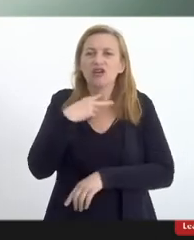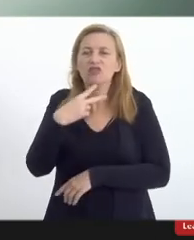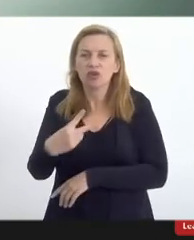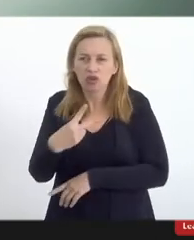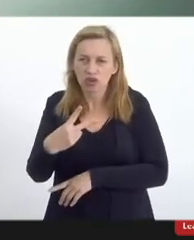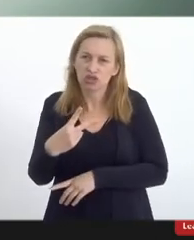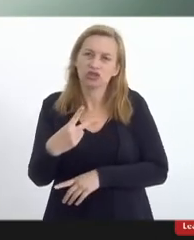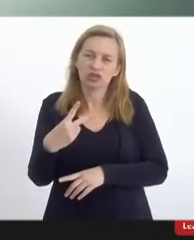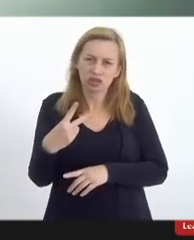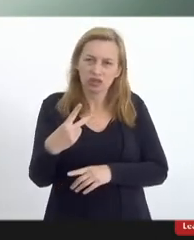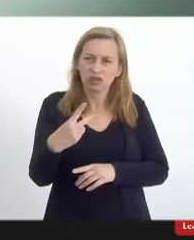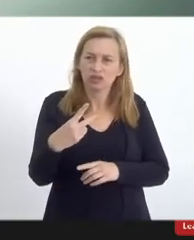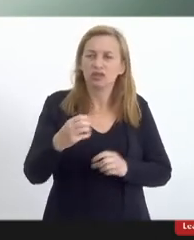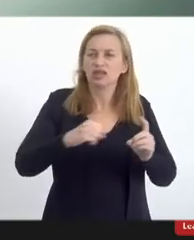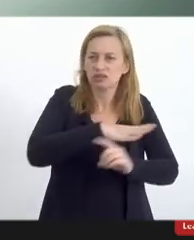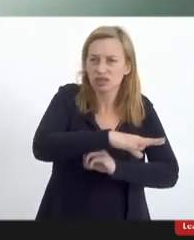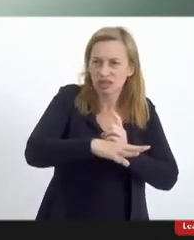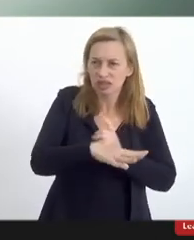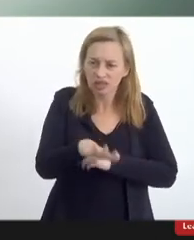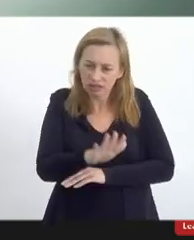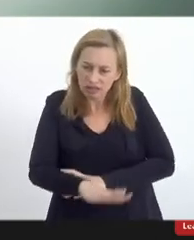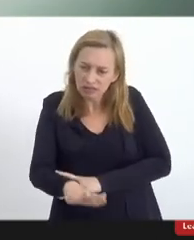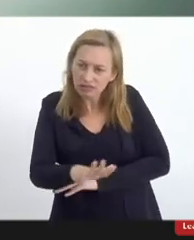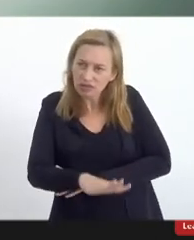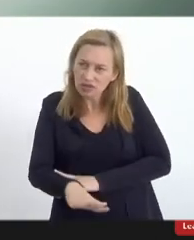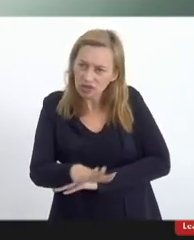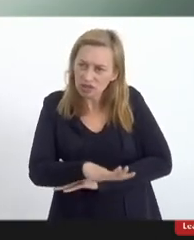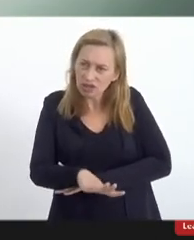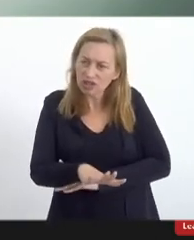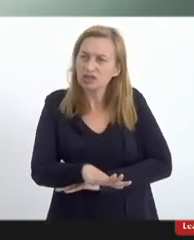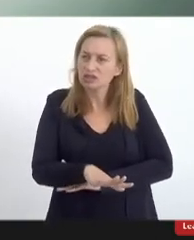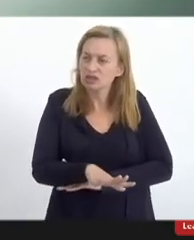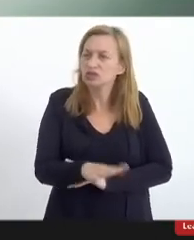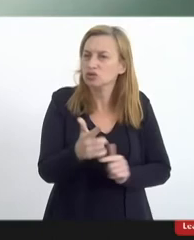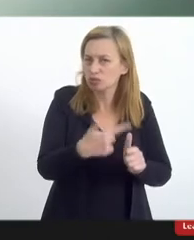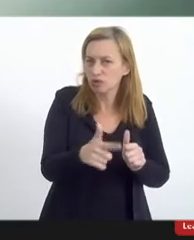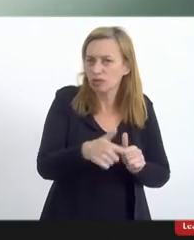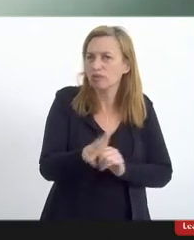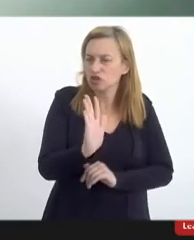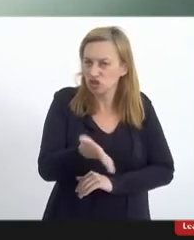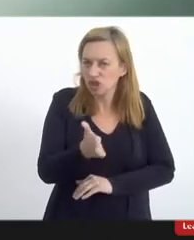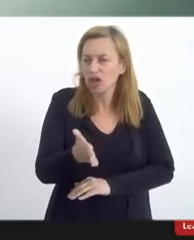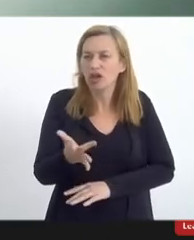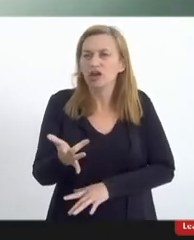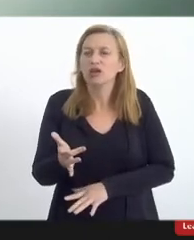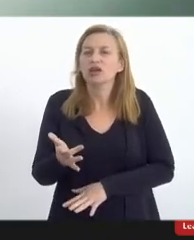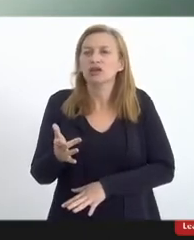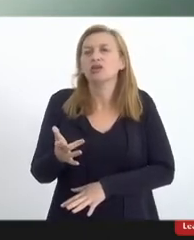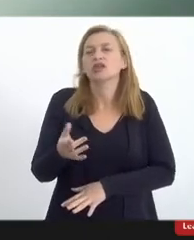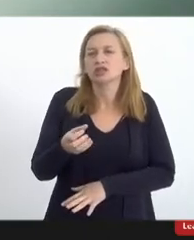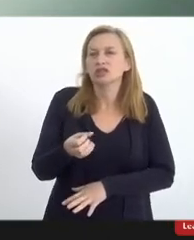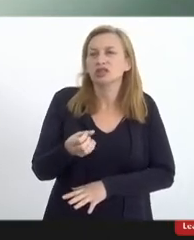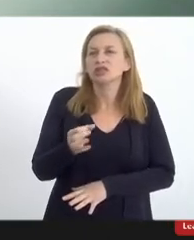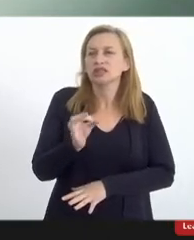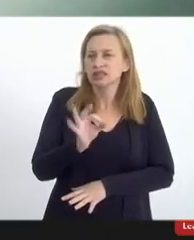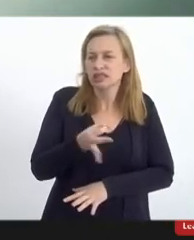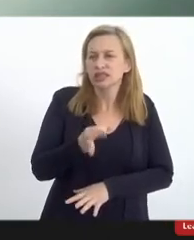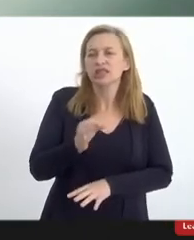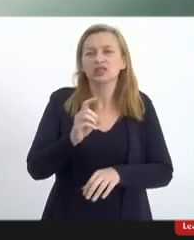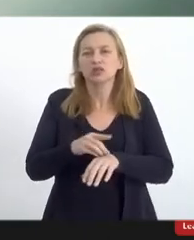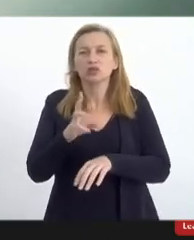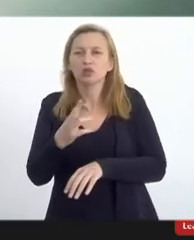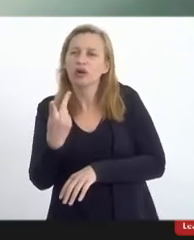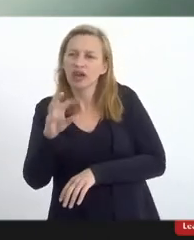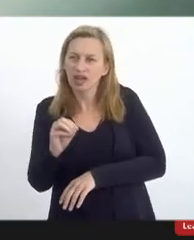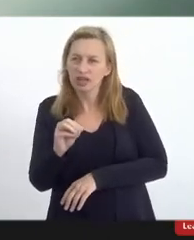sobretudo diante da infância dos problemas na infância então acho que sem dúvida nenhuma assiste a razão ao doutor Ezio